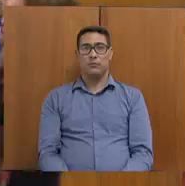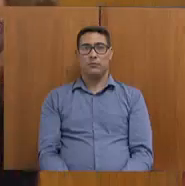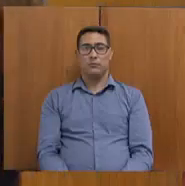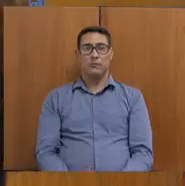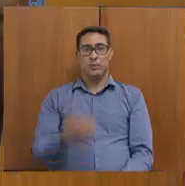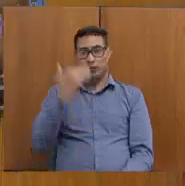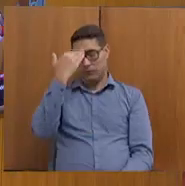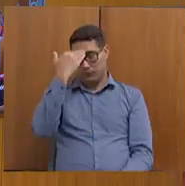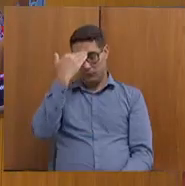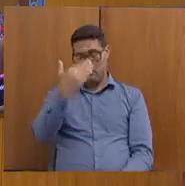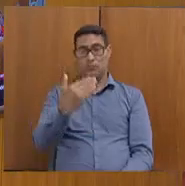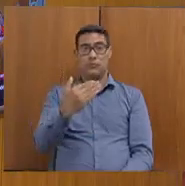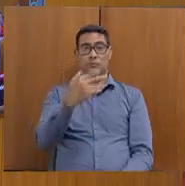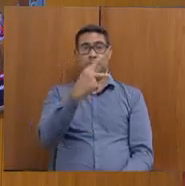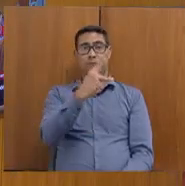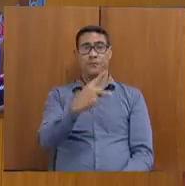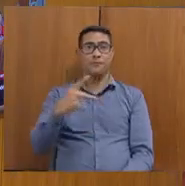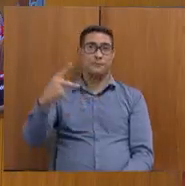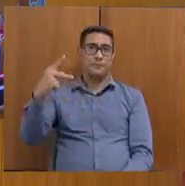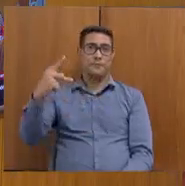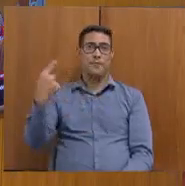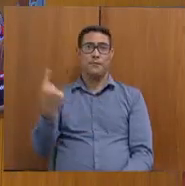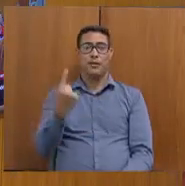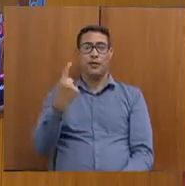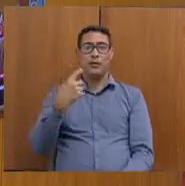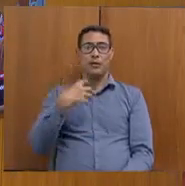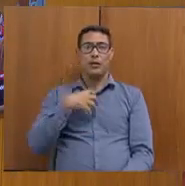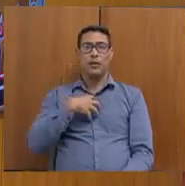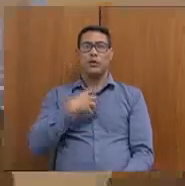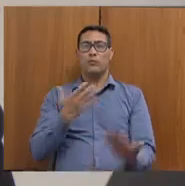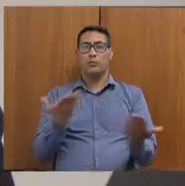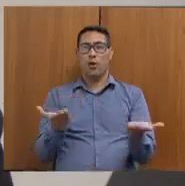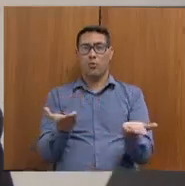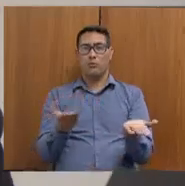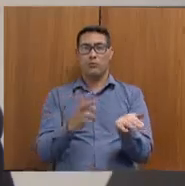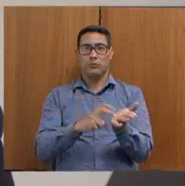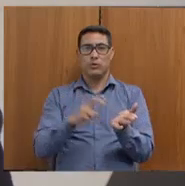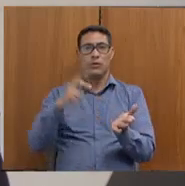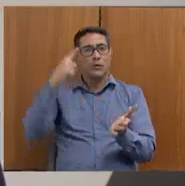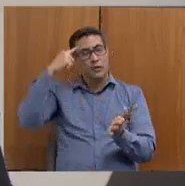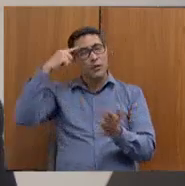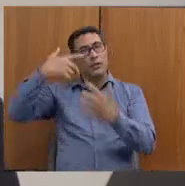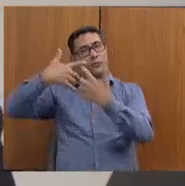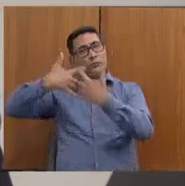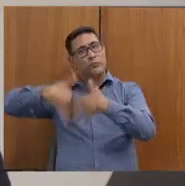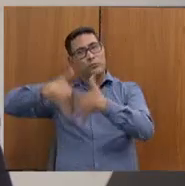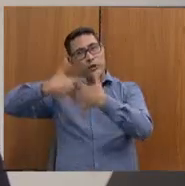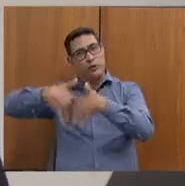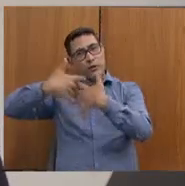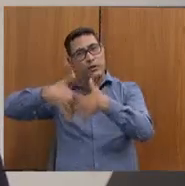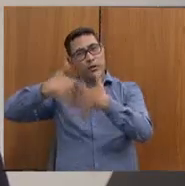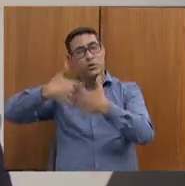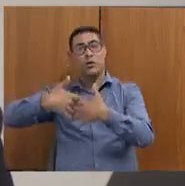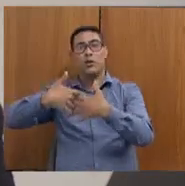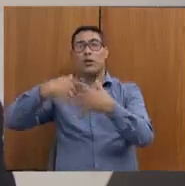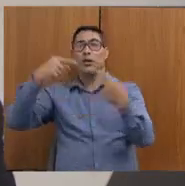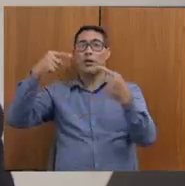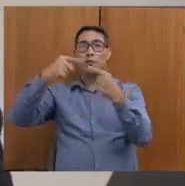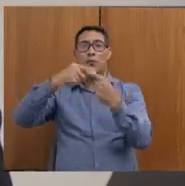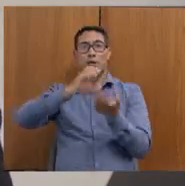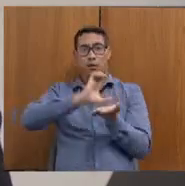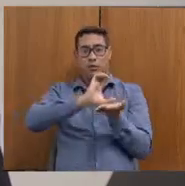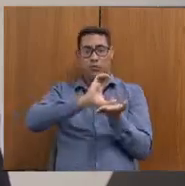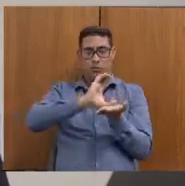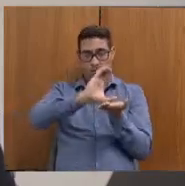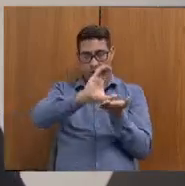presidente. Eu fiquei, desde cedo, reflexiva sobre essa questão do orçamento. E aí eu queria fazer uma